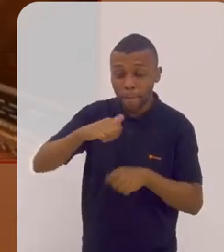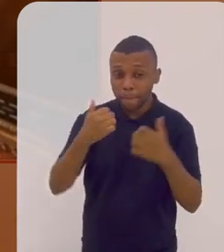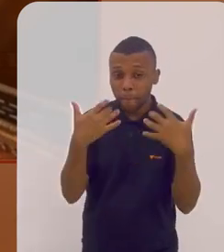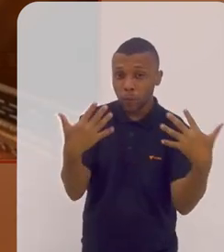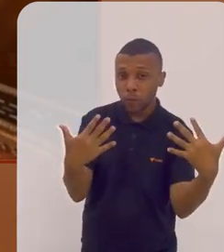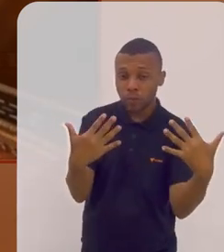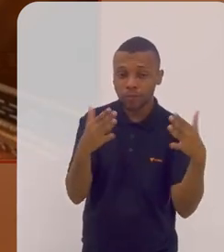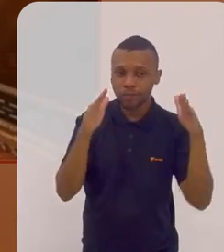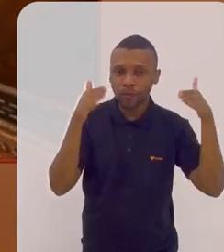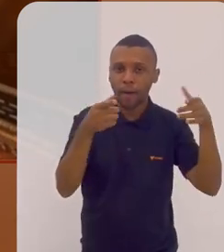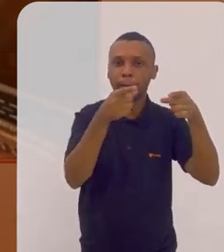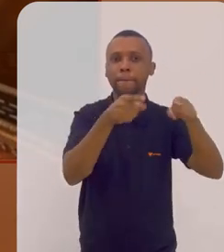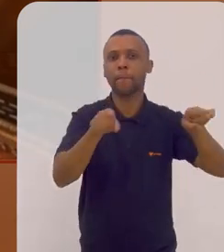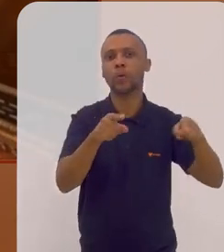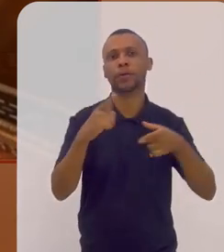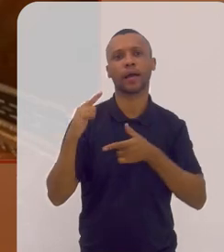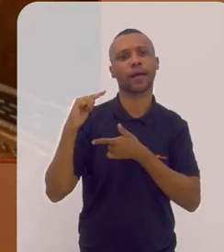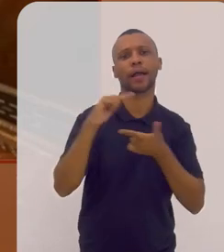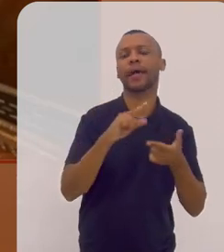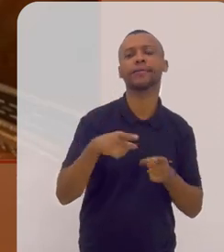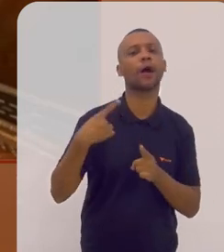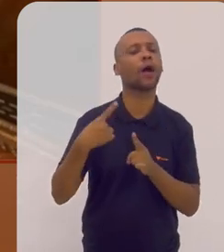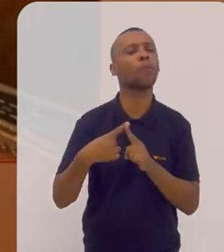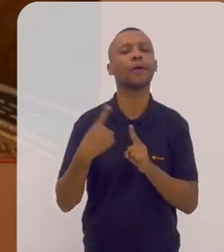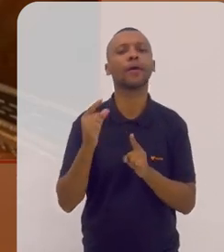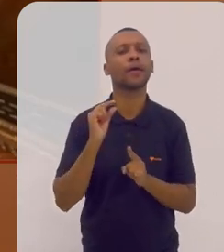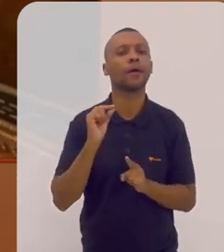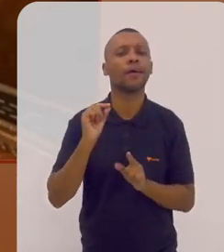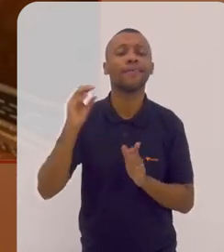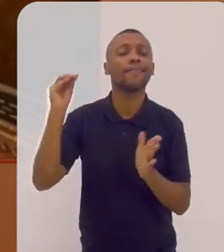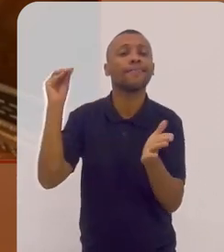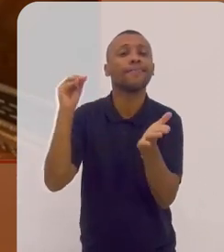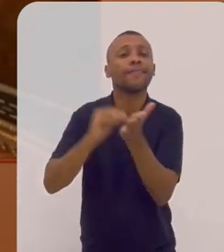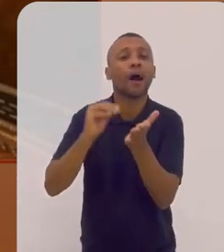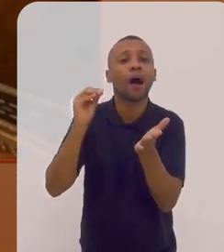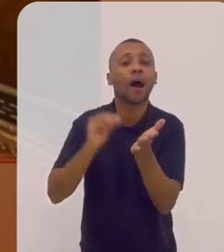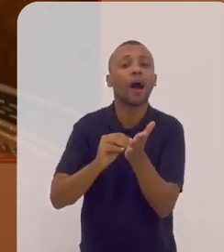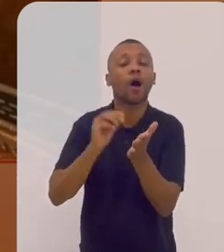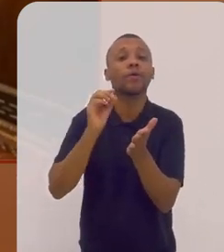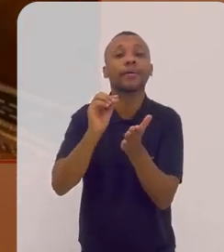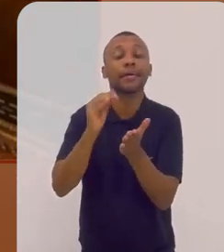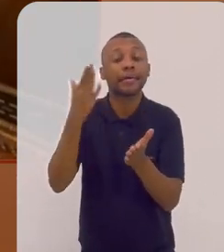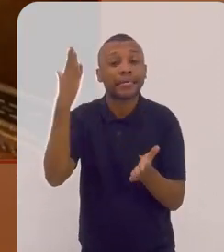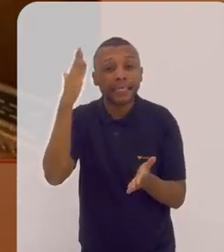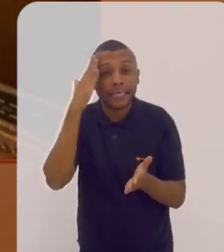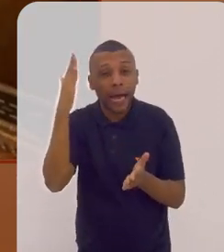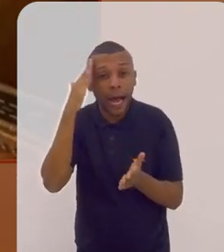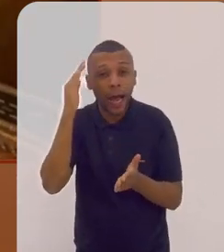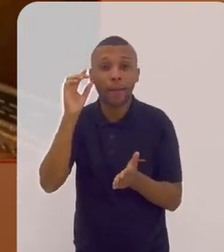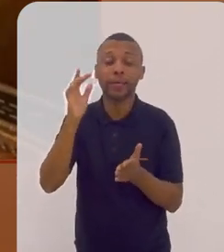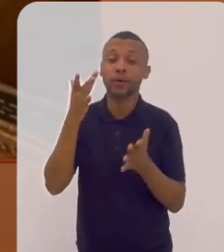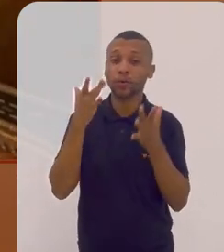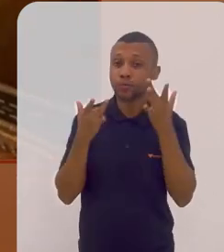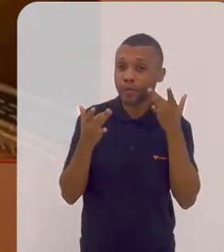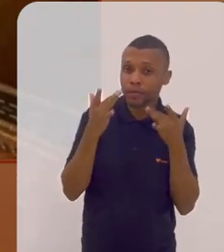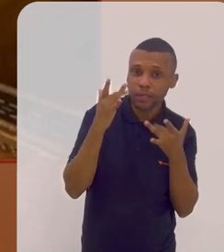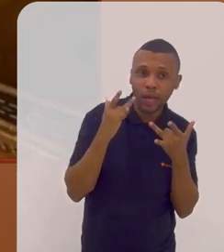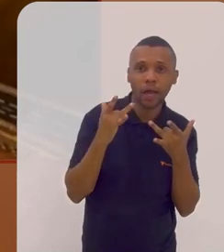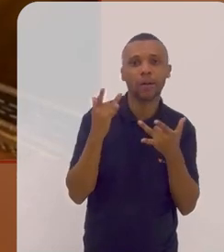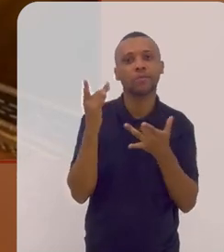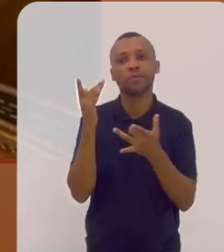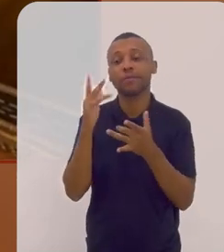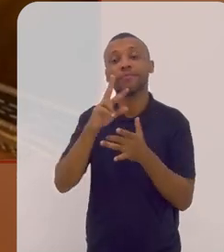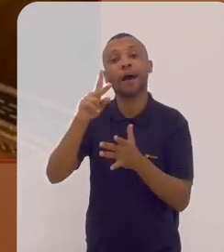mais público para a música clássica é porque poucas vezes se sabe até que um